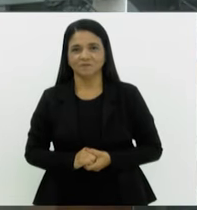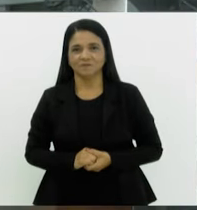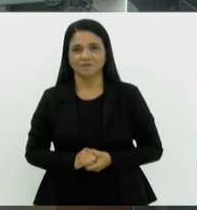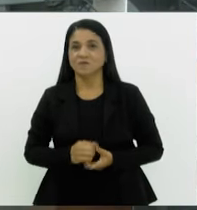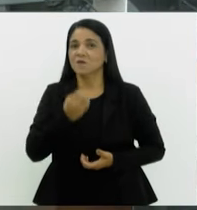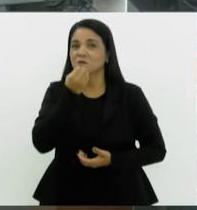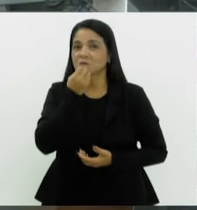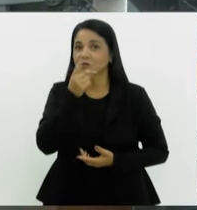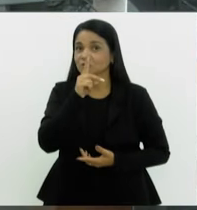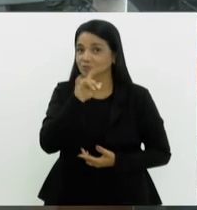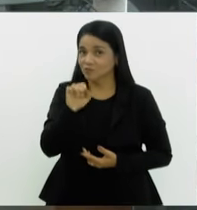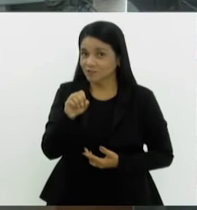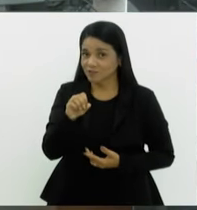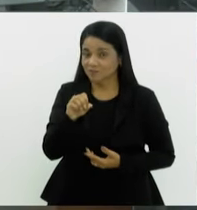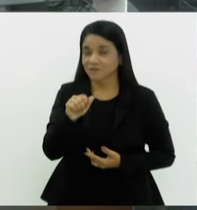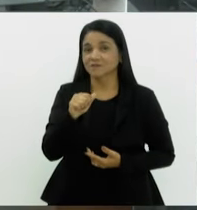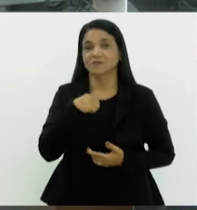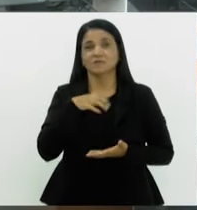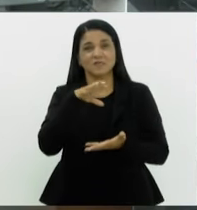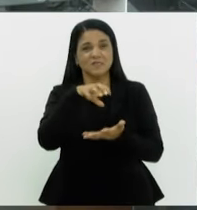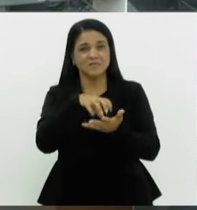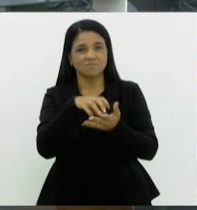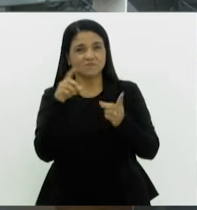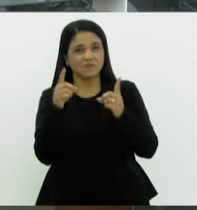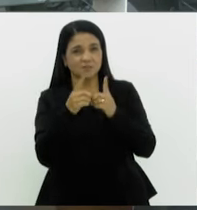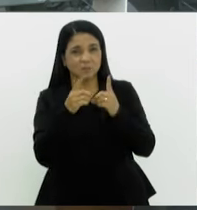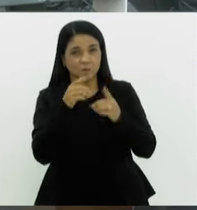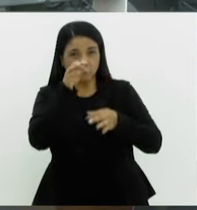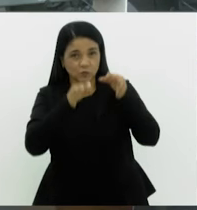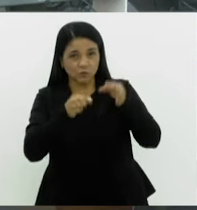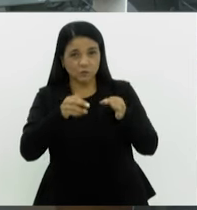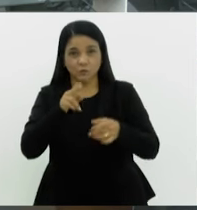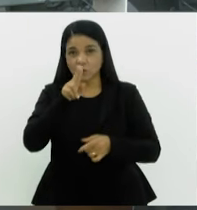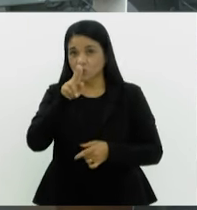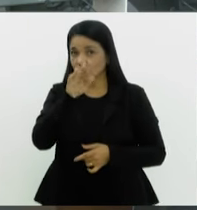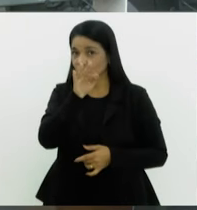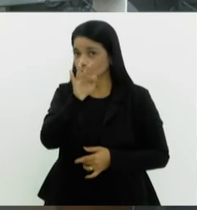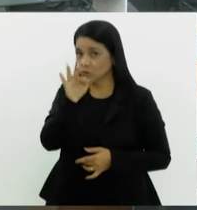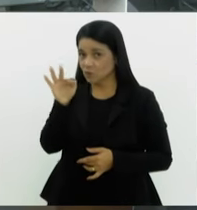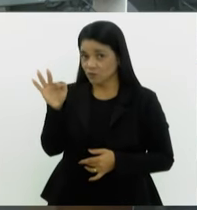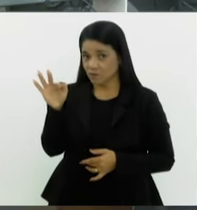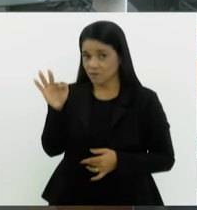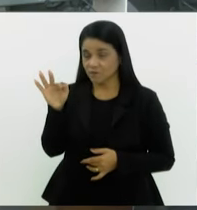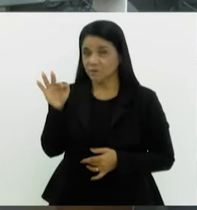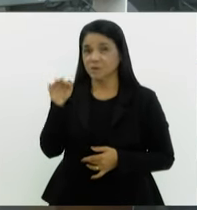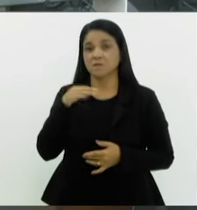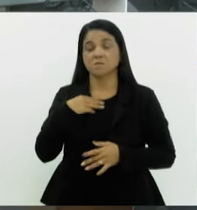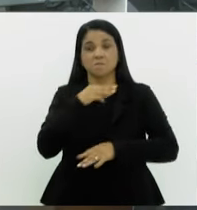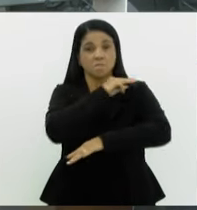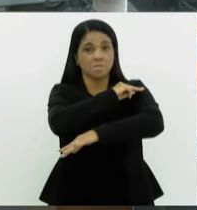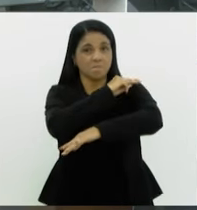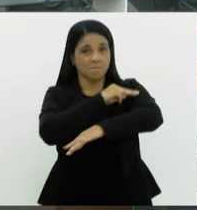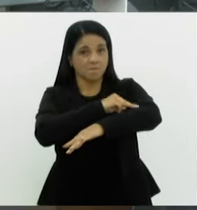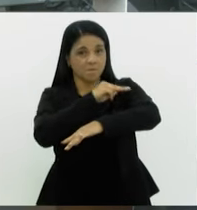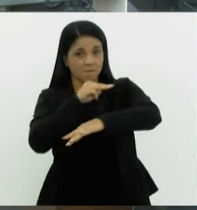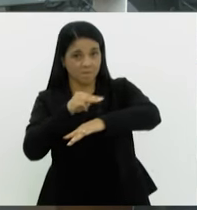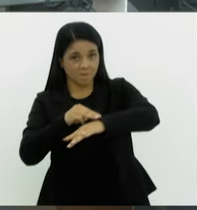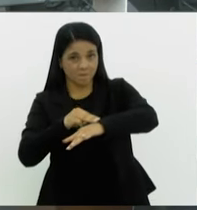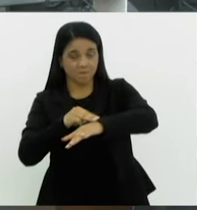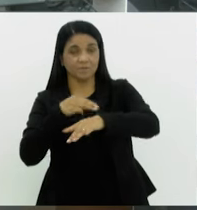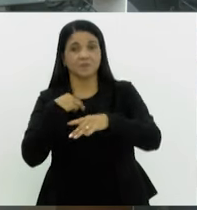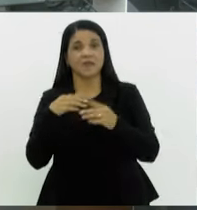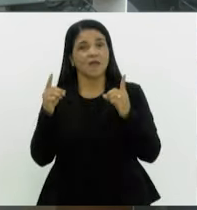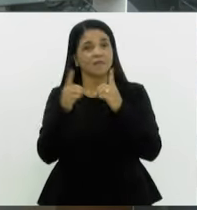Bom Dia Alerj está oferecendo